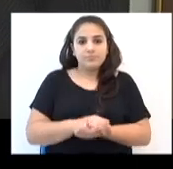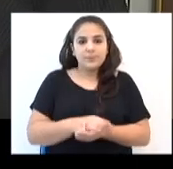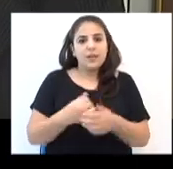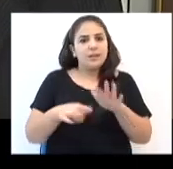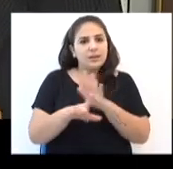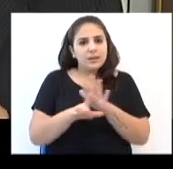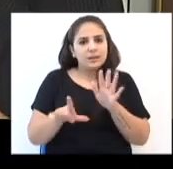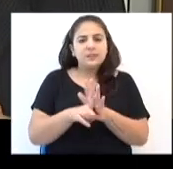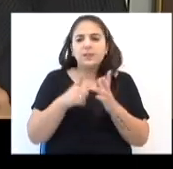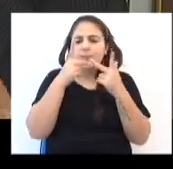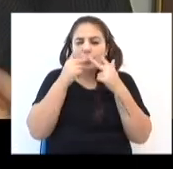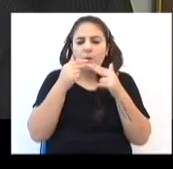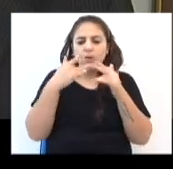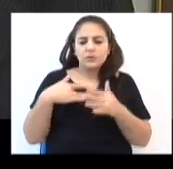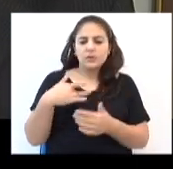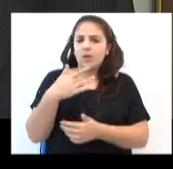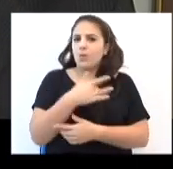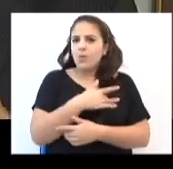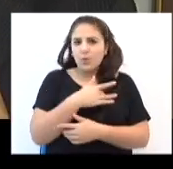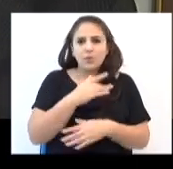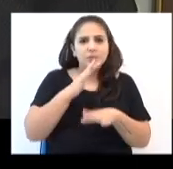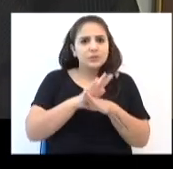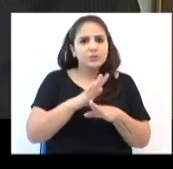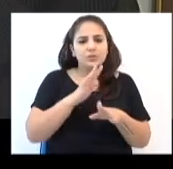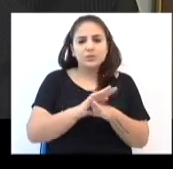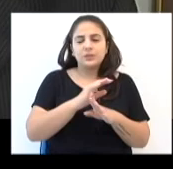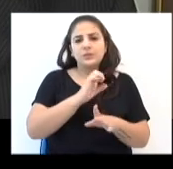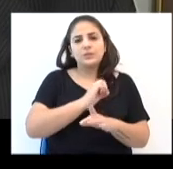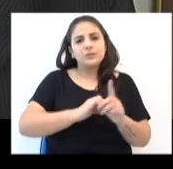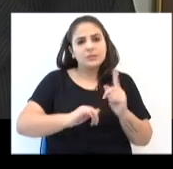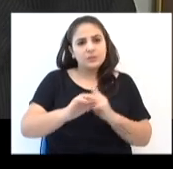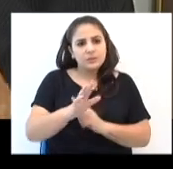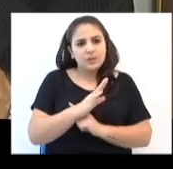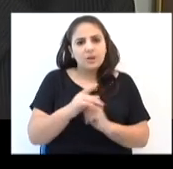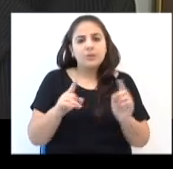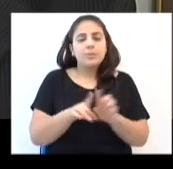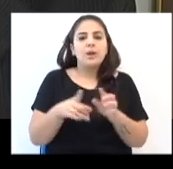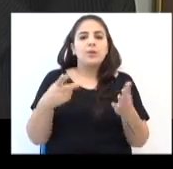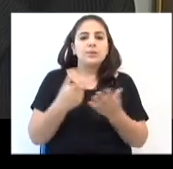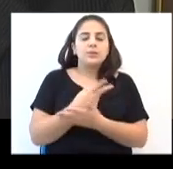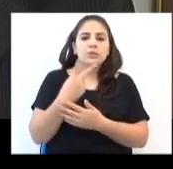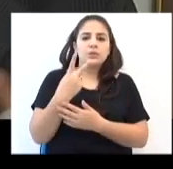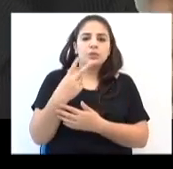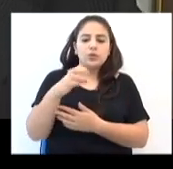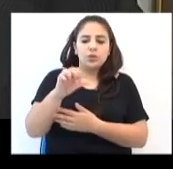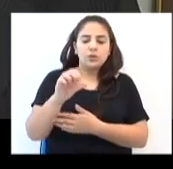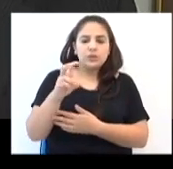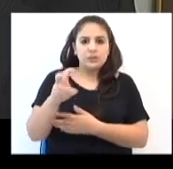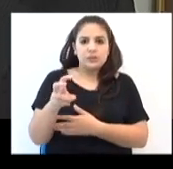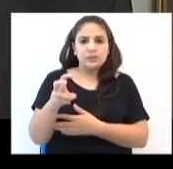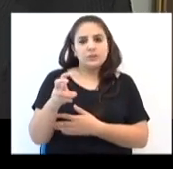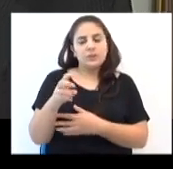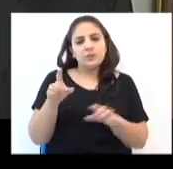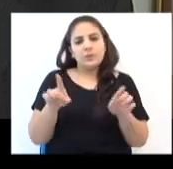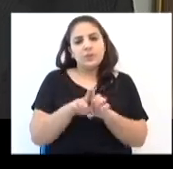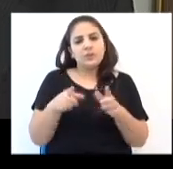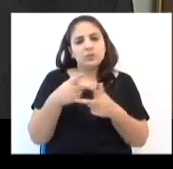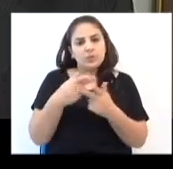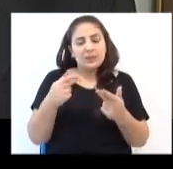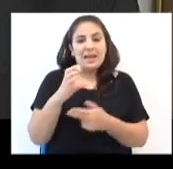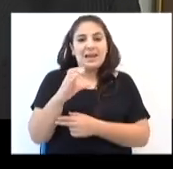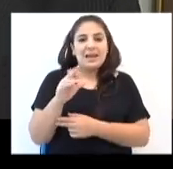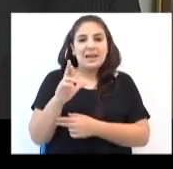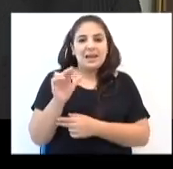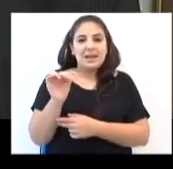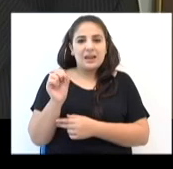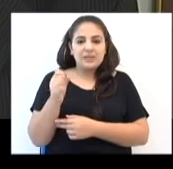assim como a saúde unificou a assistência social, que isso aconteceu em 1995, respaldado na Constituição de 1988,